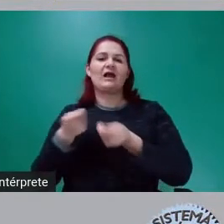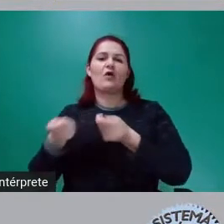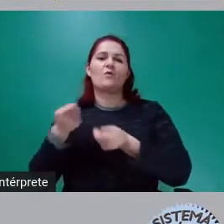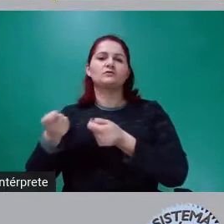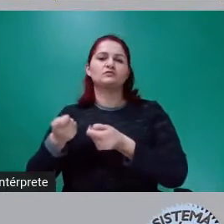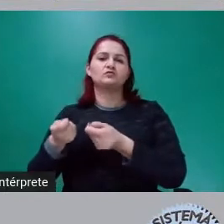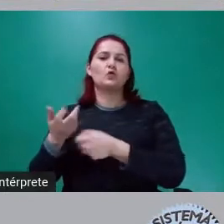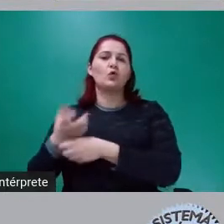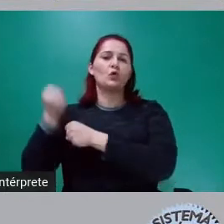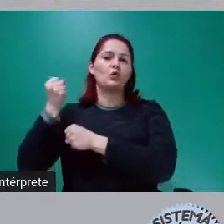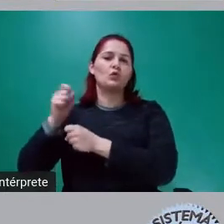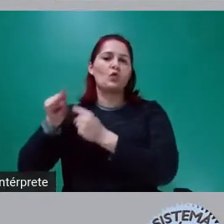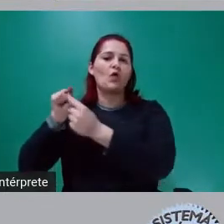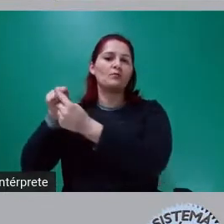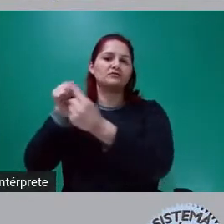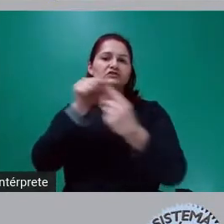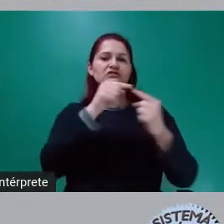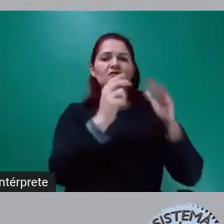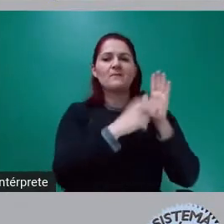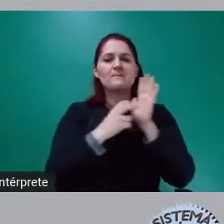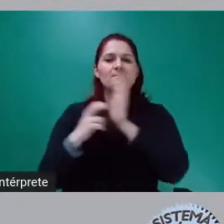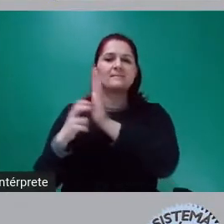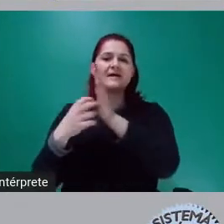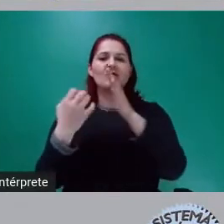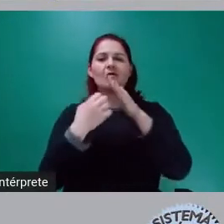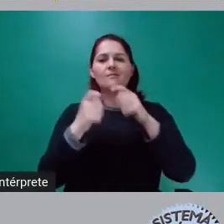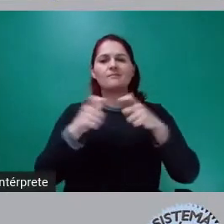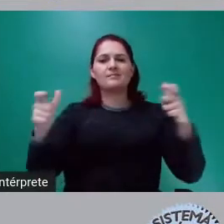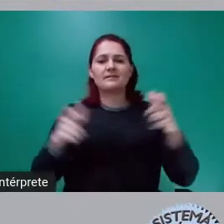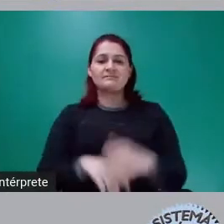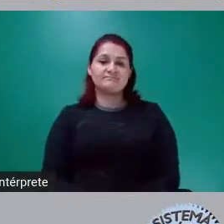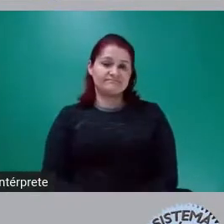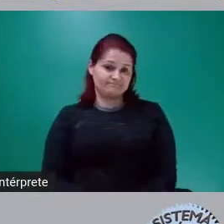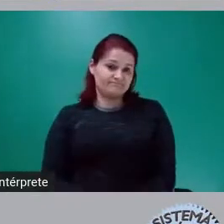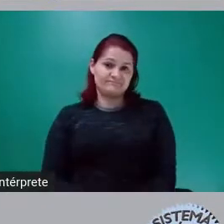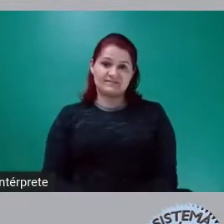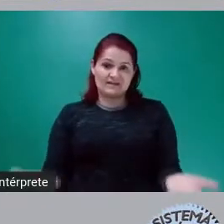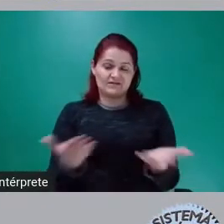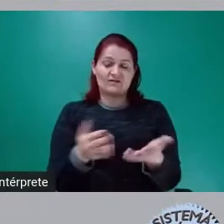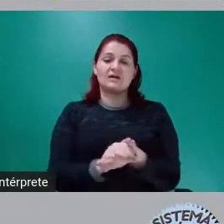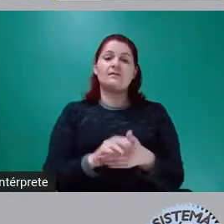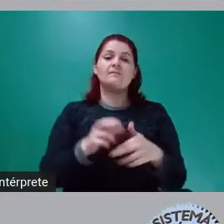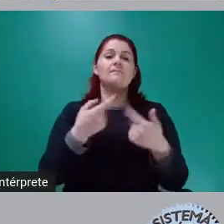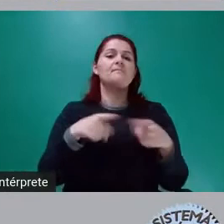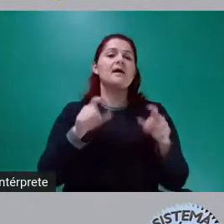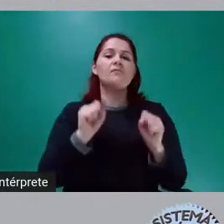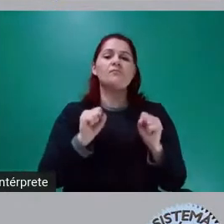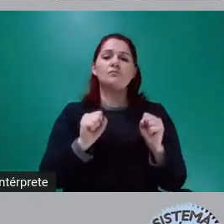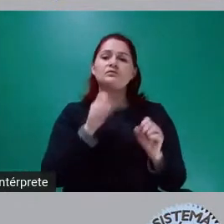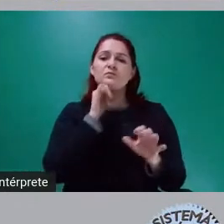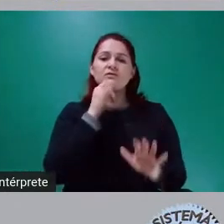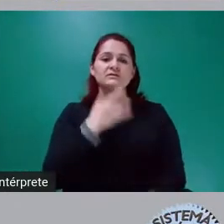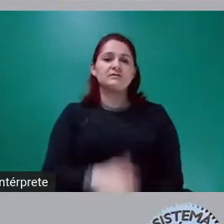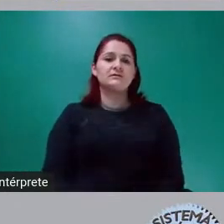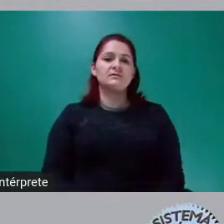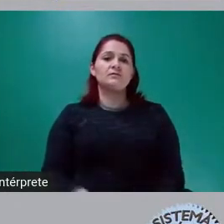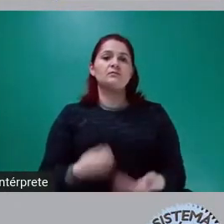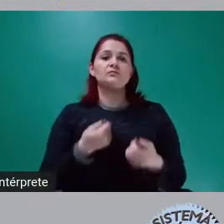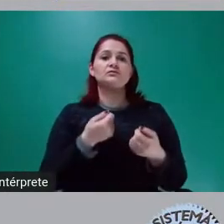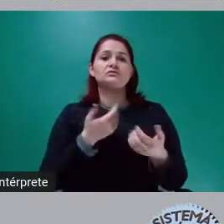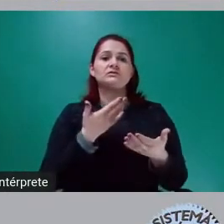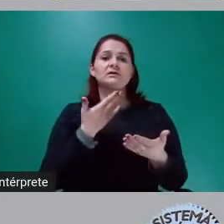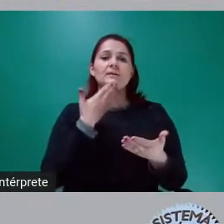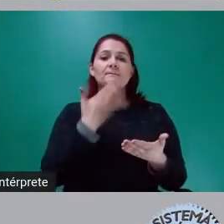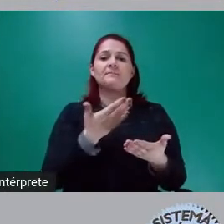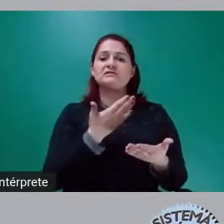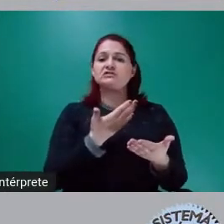que isso, esta política poderia ter sido perfeitamente financiada com emissão de moeda a custo zero. Mas não